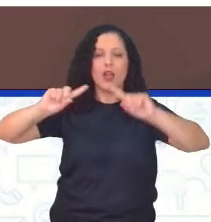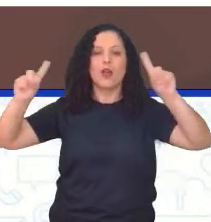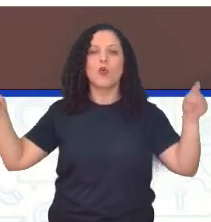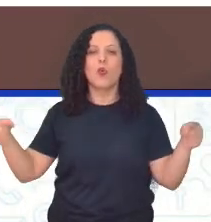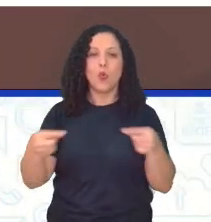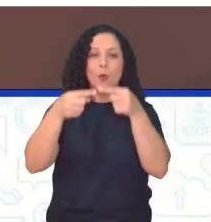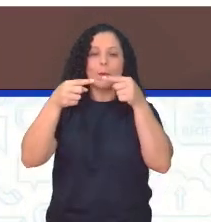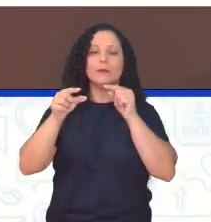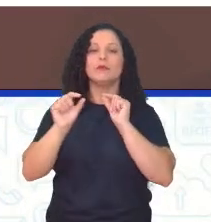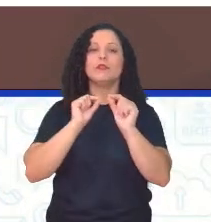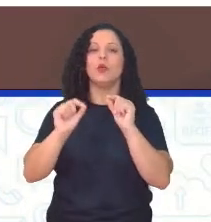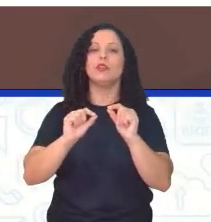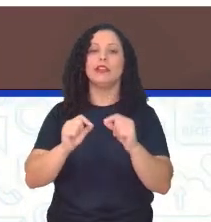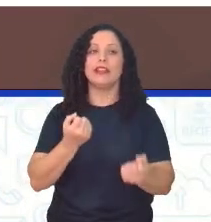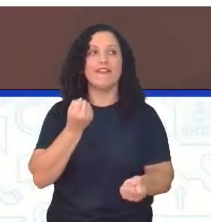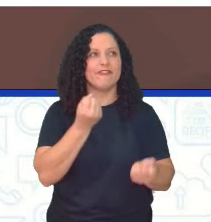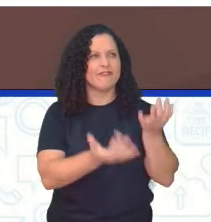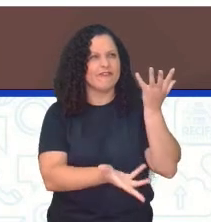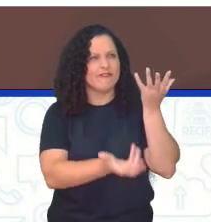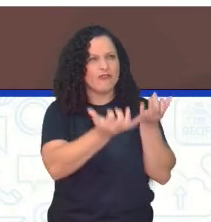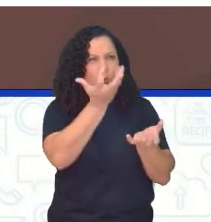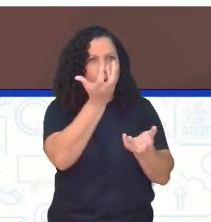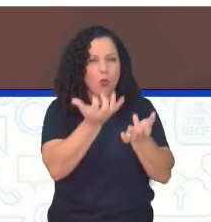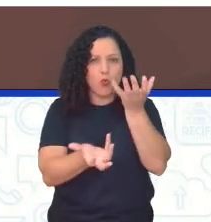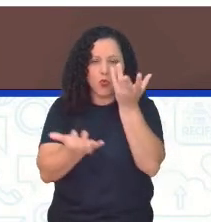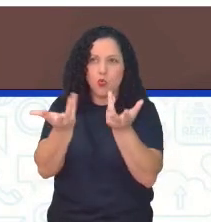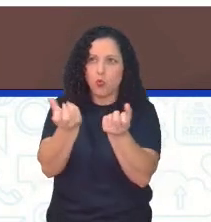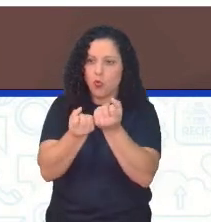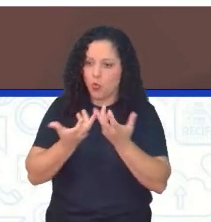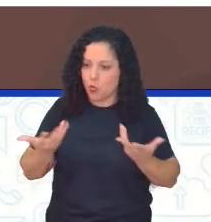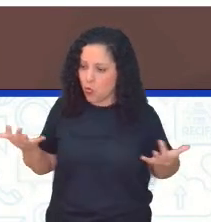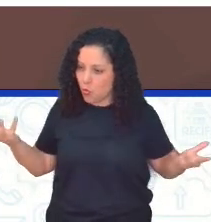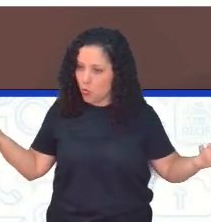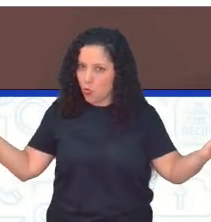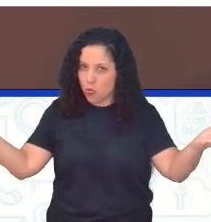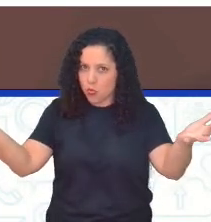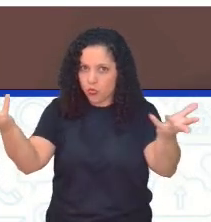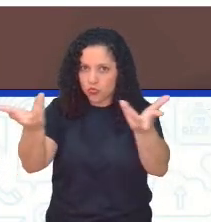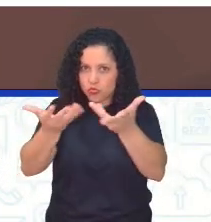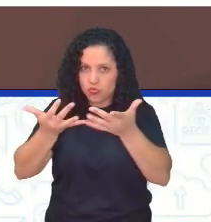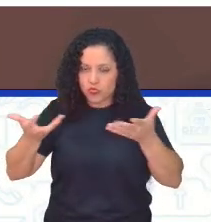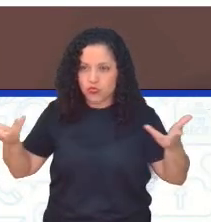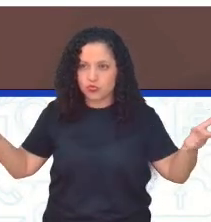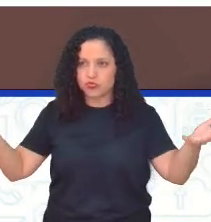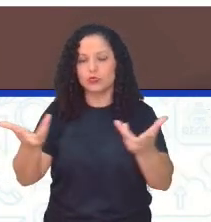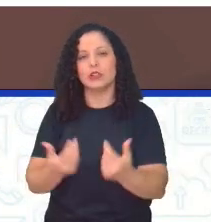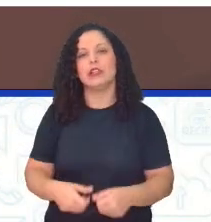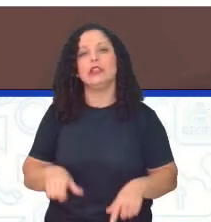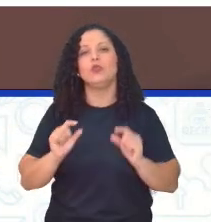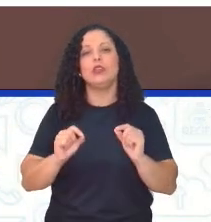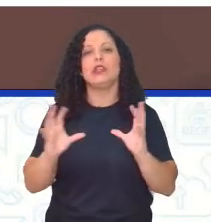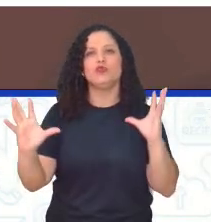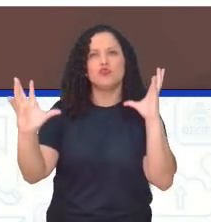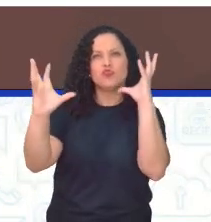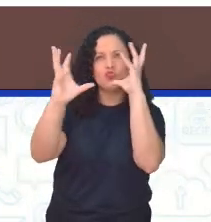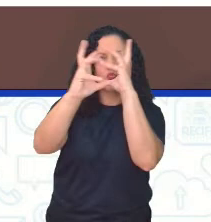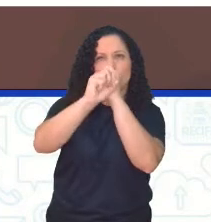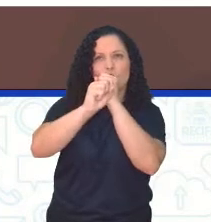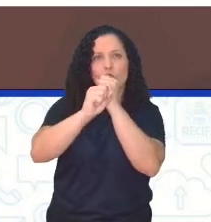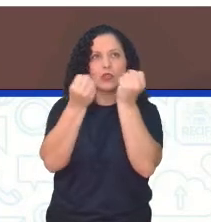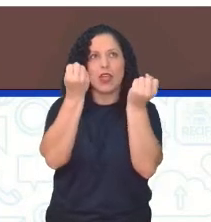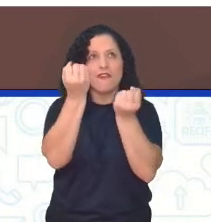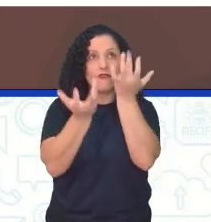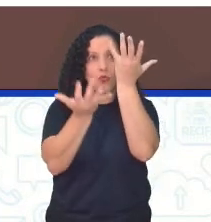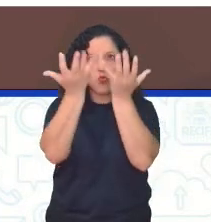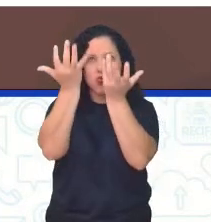atearam fogo, né? Numa grande área. E a fumaça, né, foi